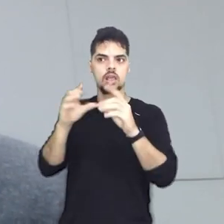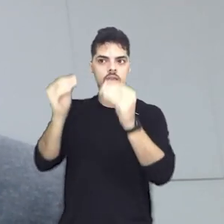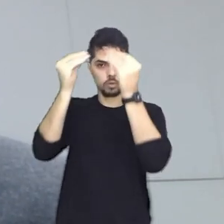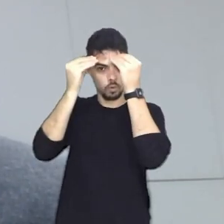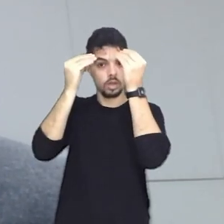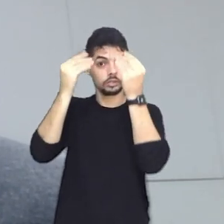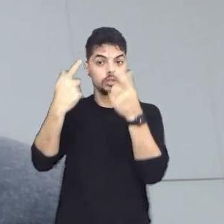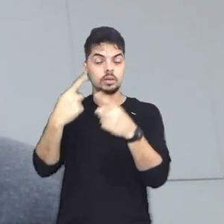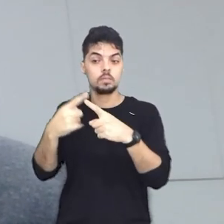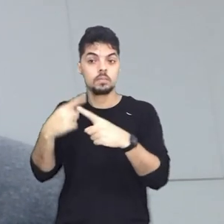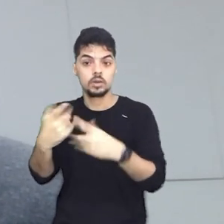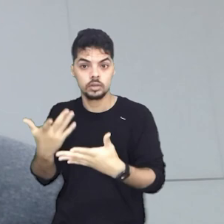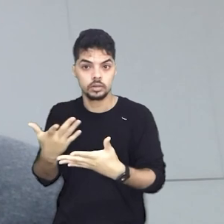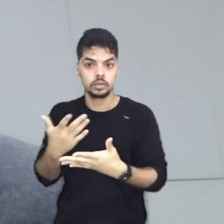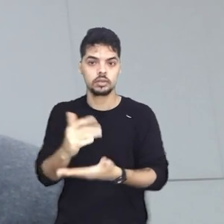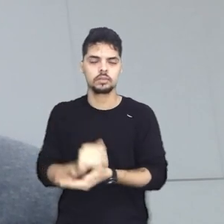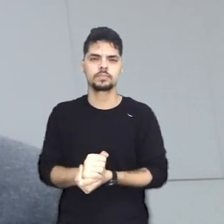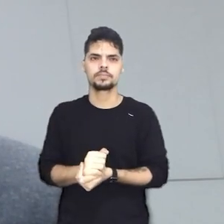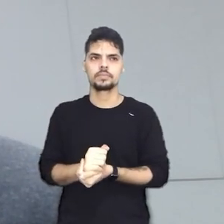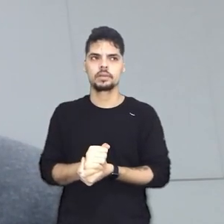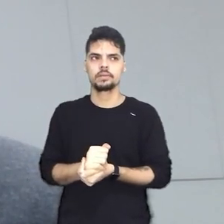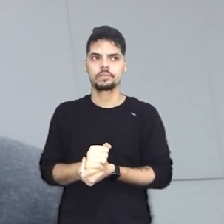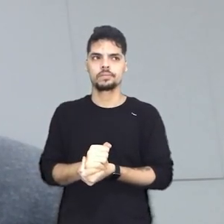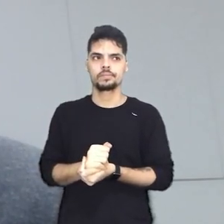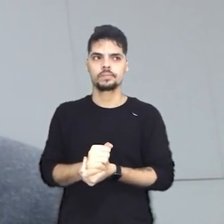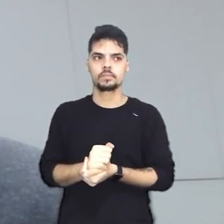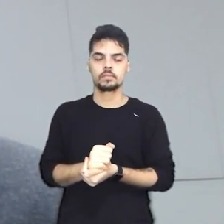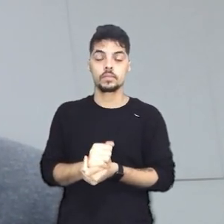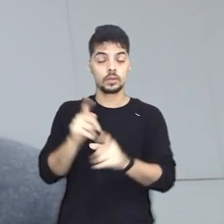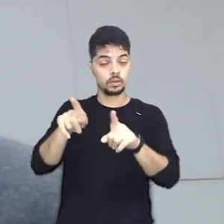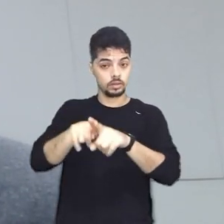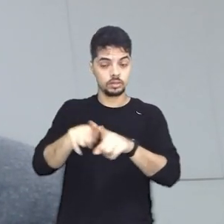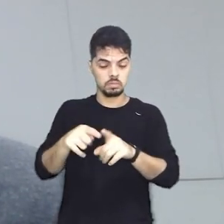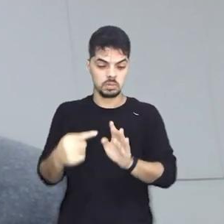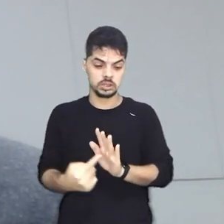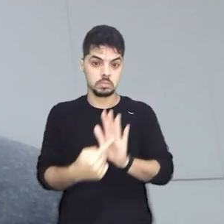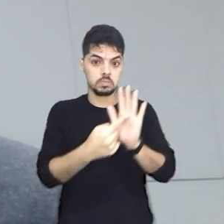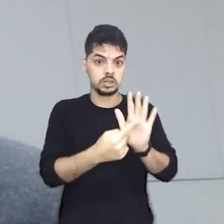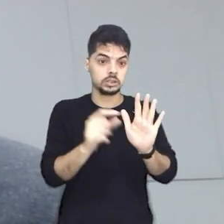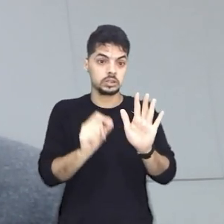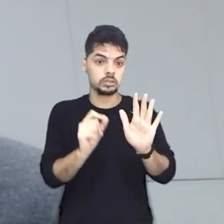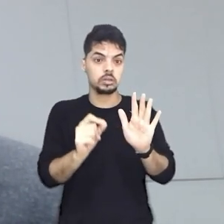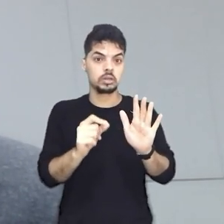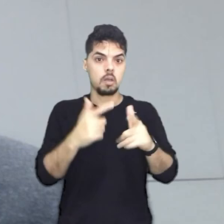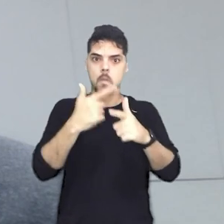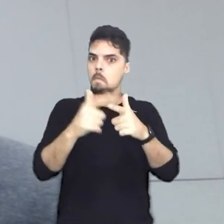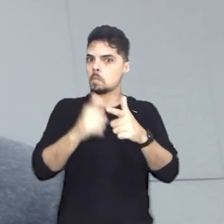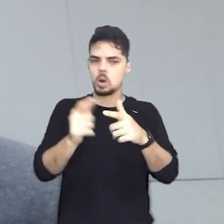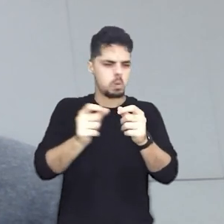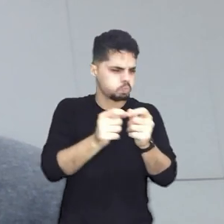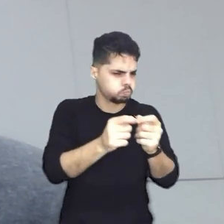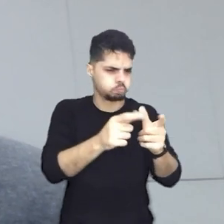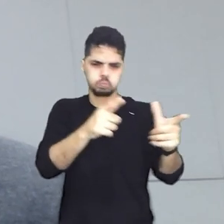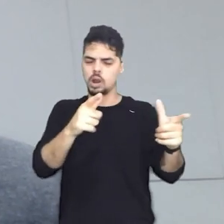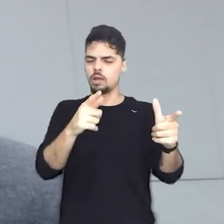linguagem republicana, na formação da linguagem republicana, eles são também um sintoma